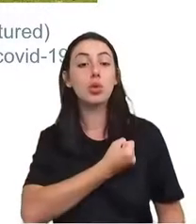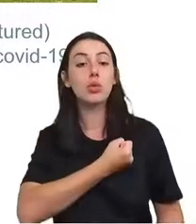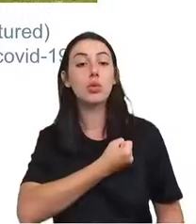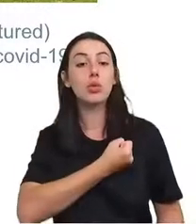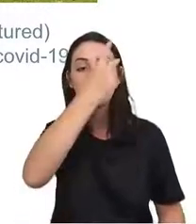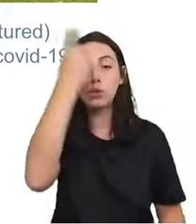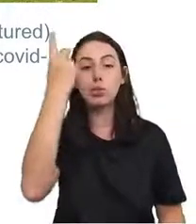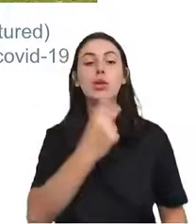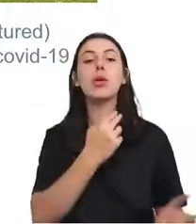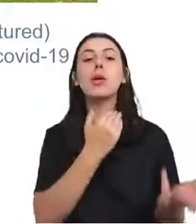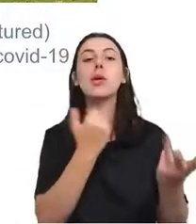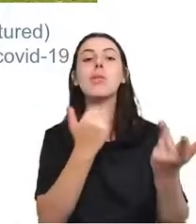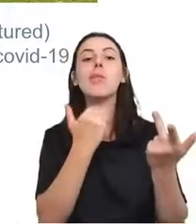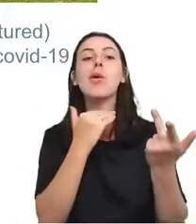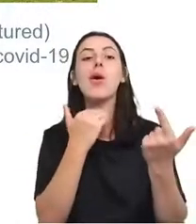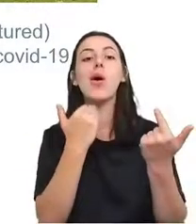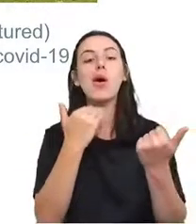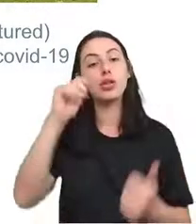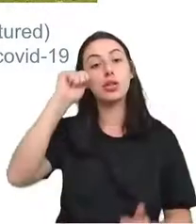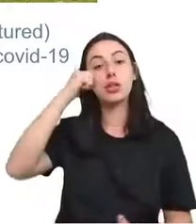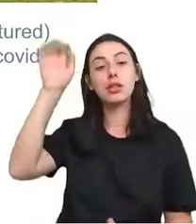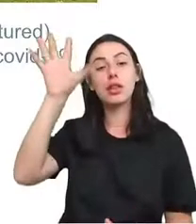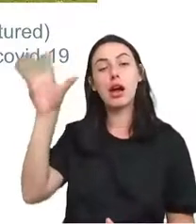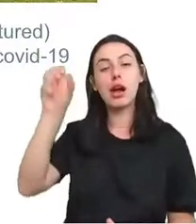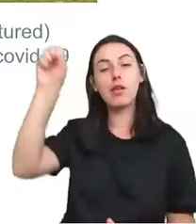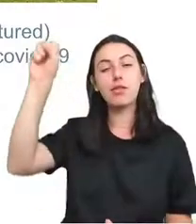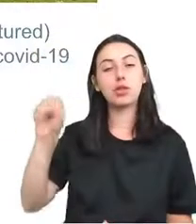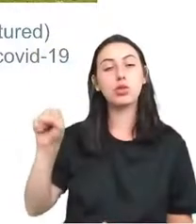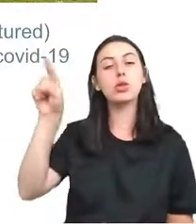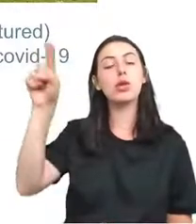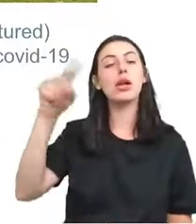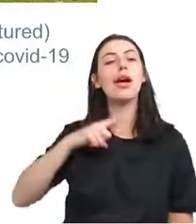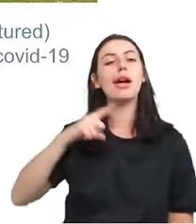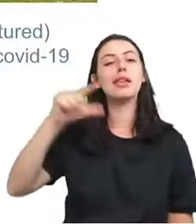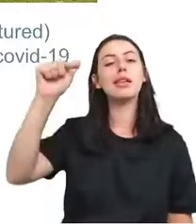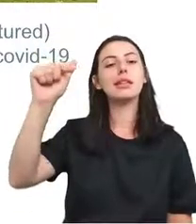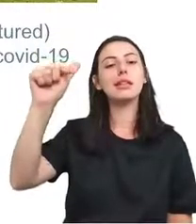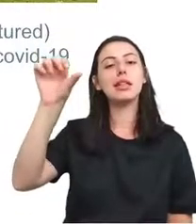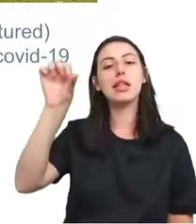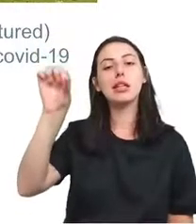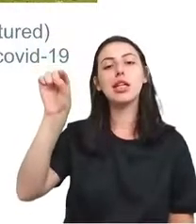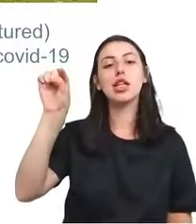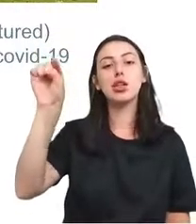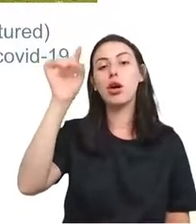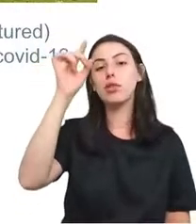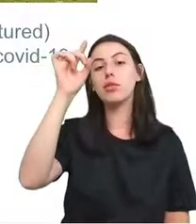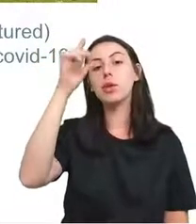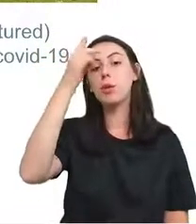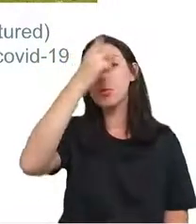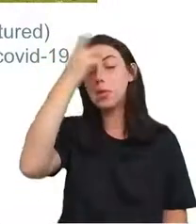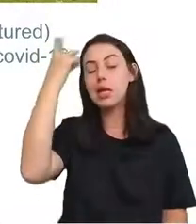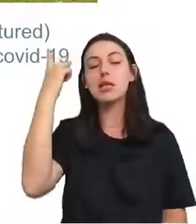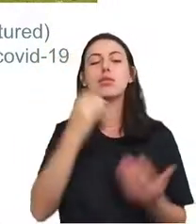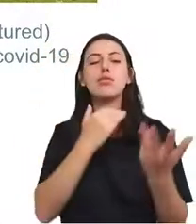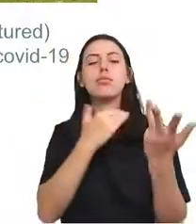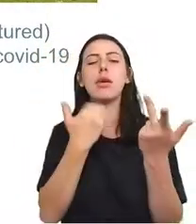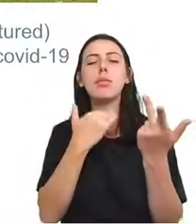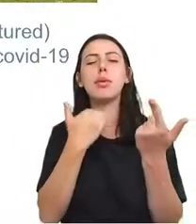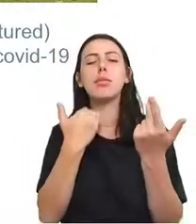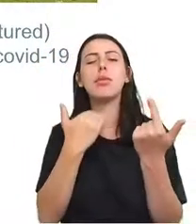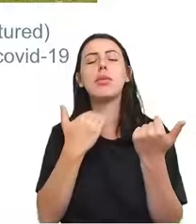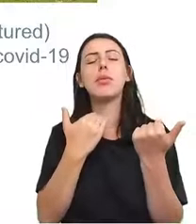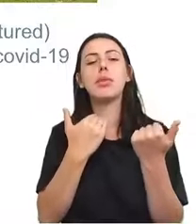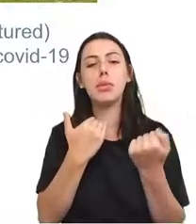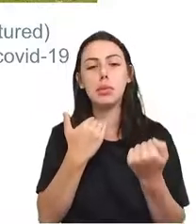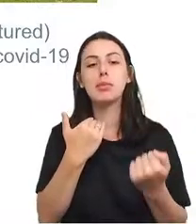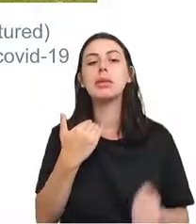89 mil até agora. De longe, é a contagem maior do continente, que representa metade de tudo que foi registrado. Mas sabemos que esse